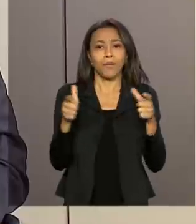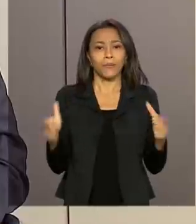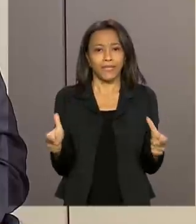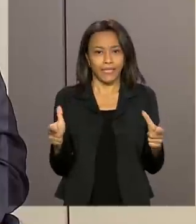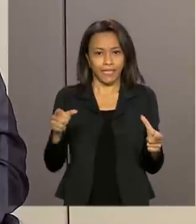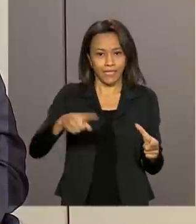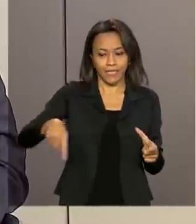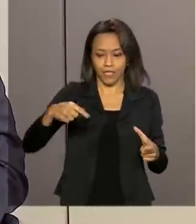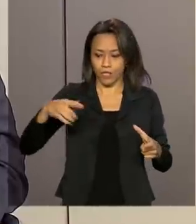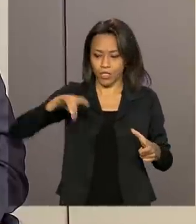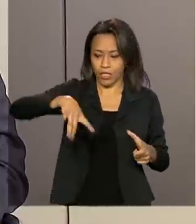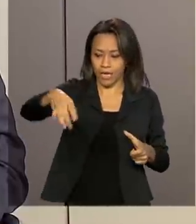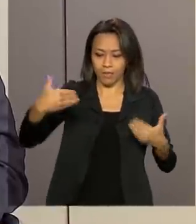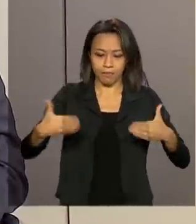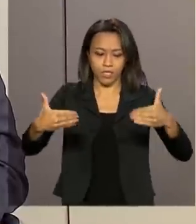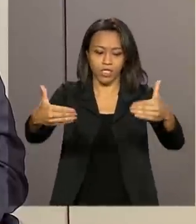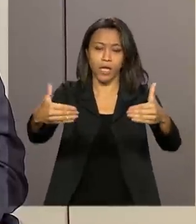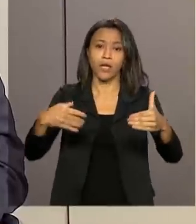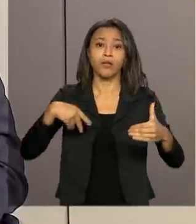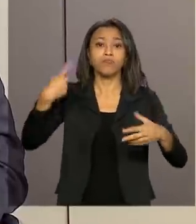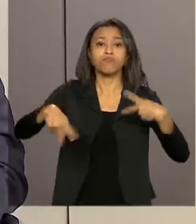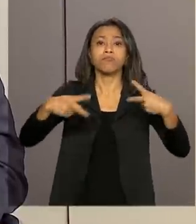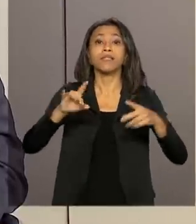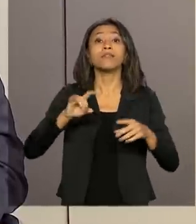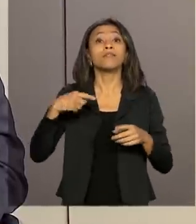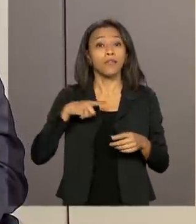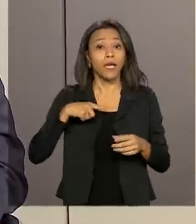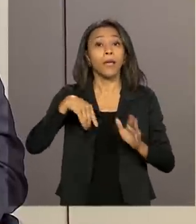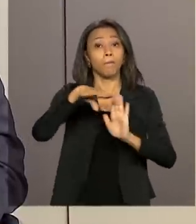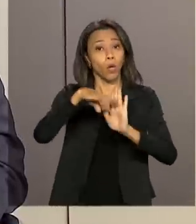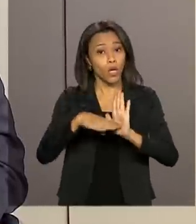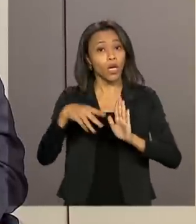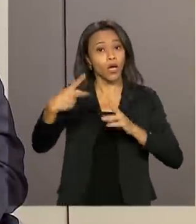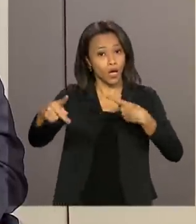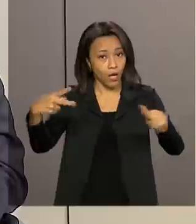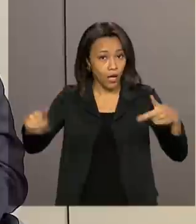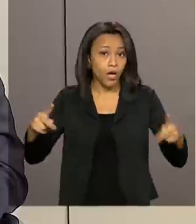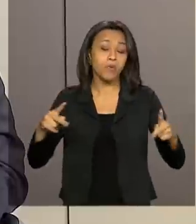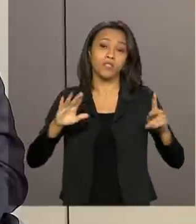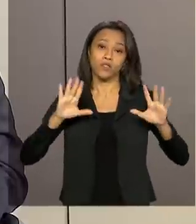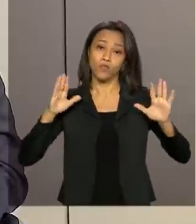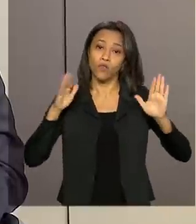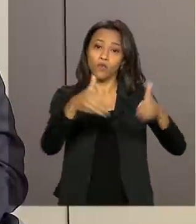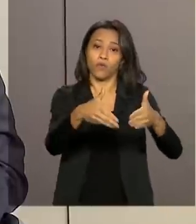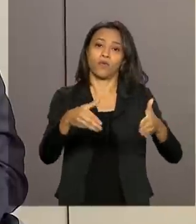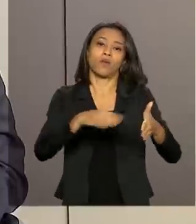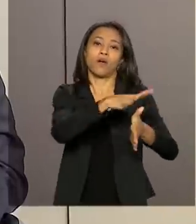nossos ministérios tem programas que são voltados especificamente para a área da Amazônia,